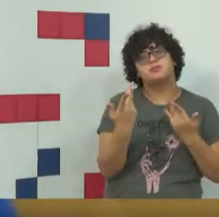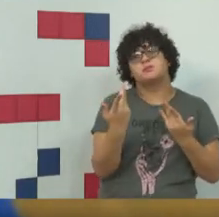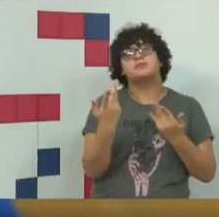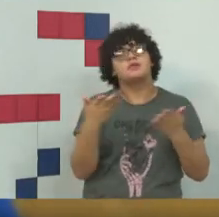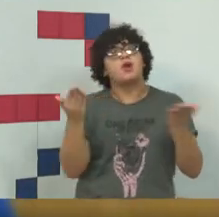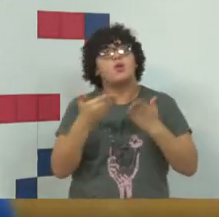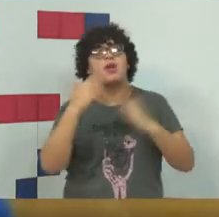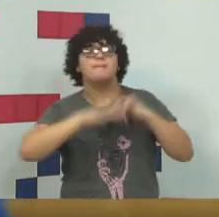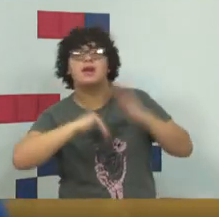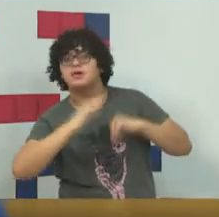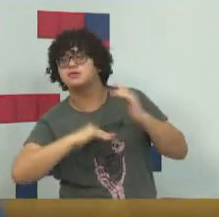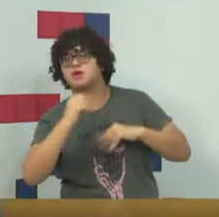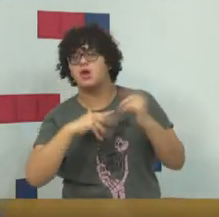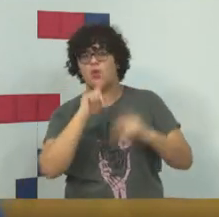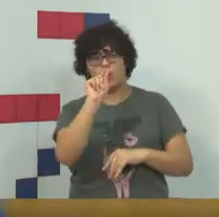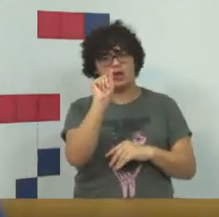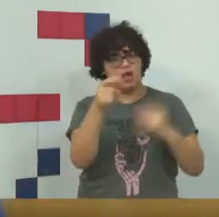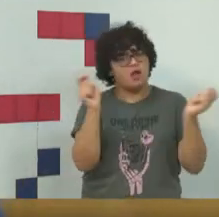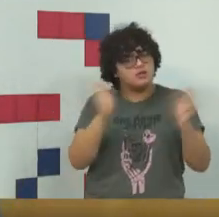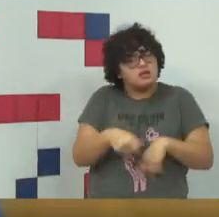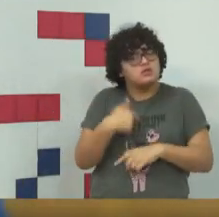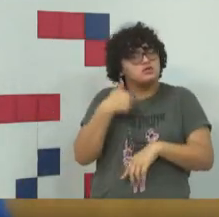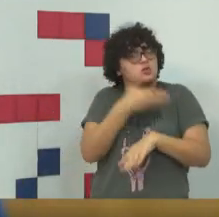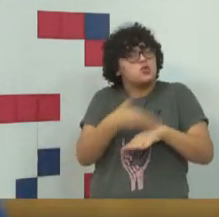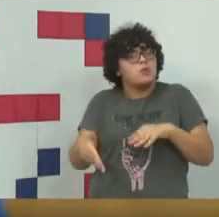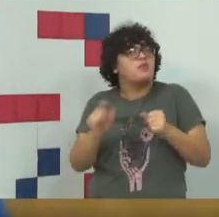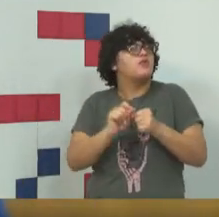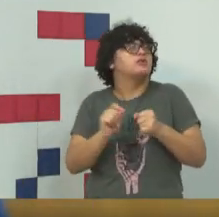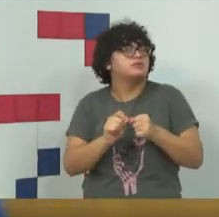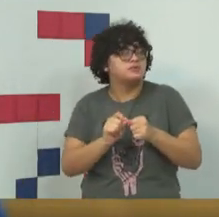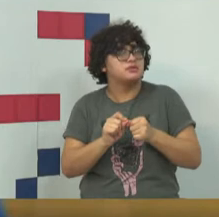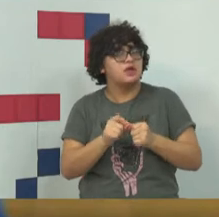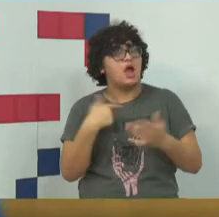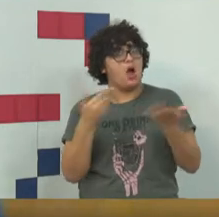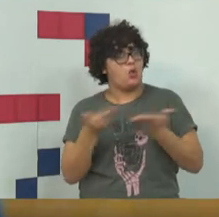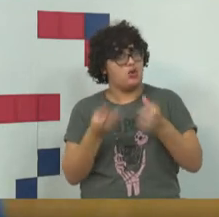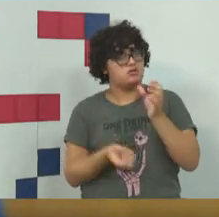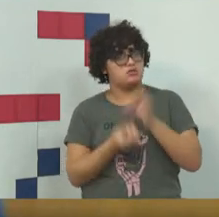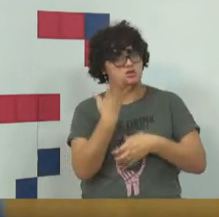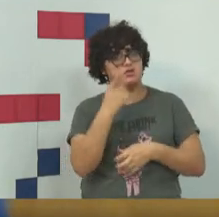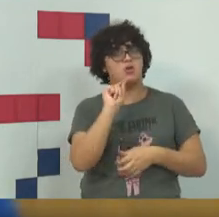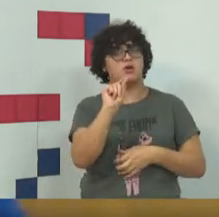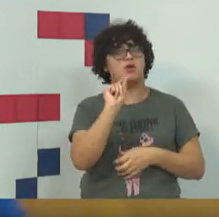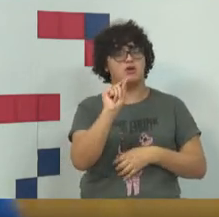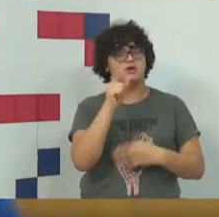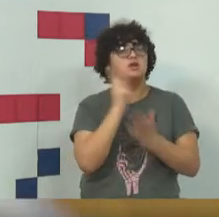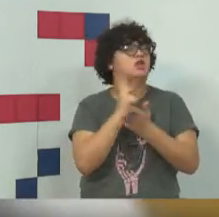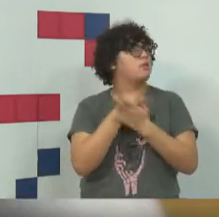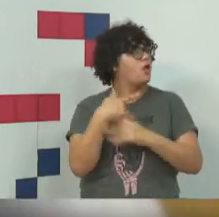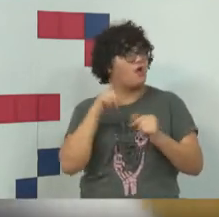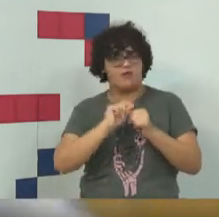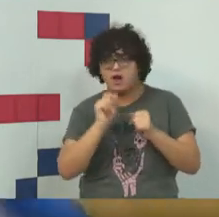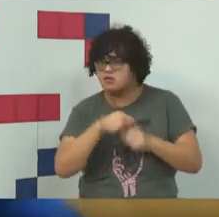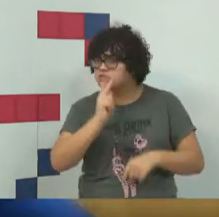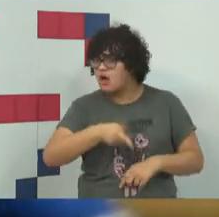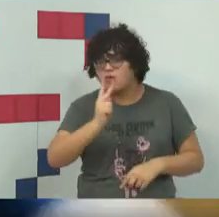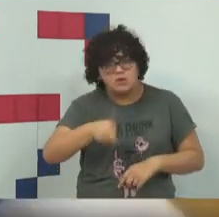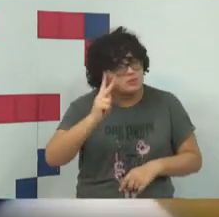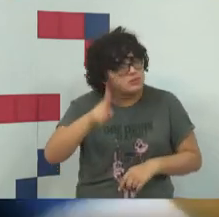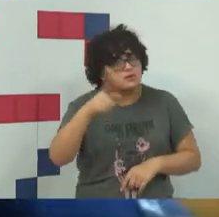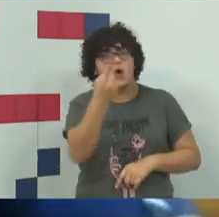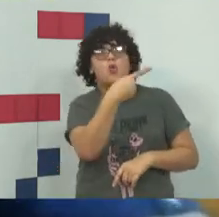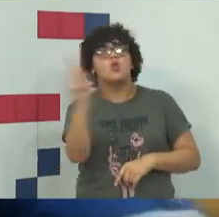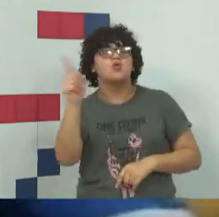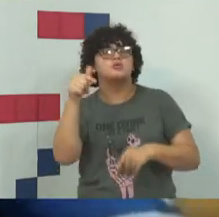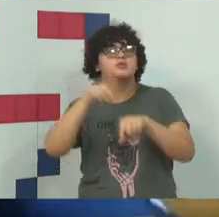na prática, o que que a gente costuma fazer? A gente cria, né, isso eu já tenho feito aí nas últimas eleições que eu